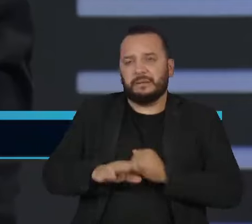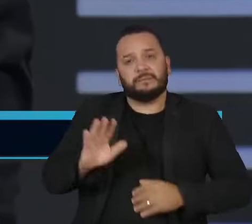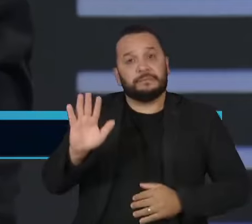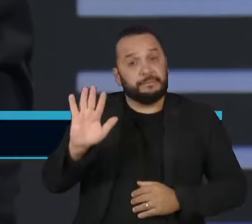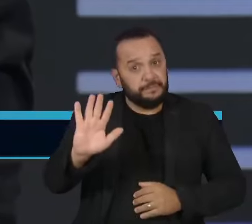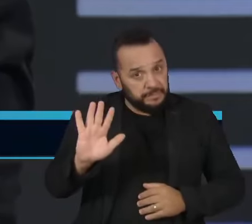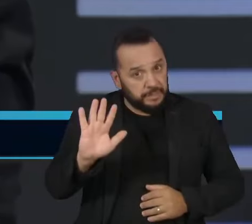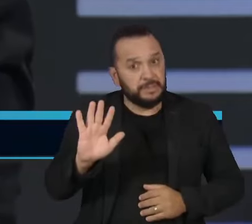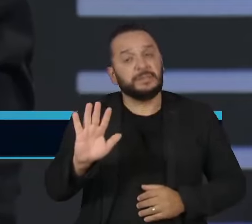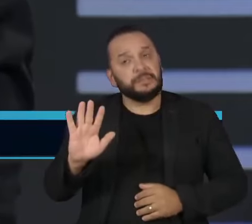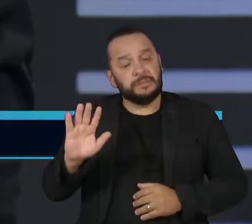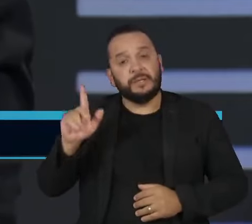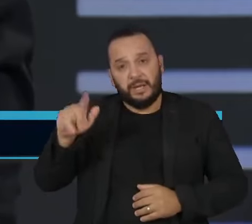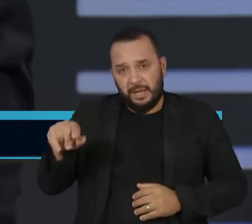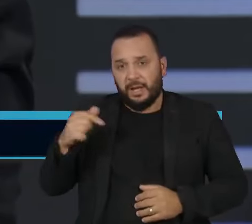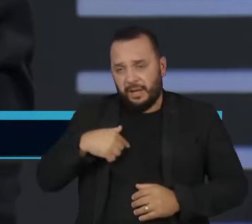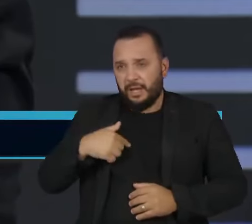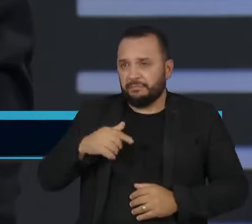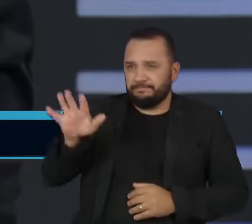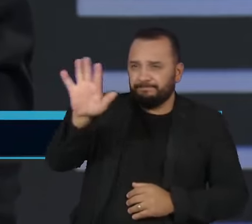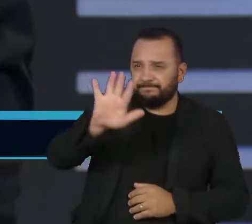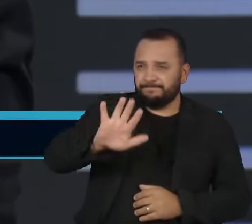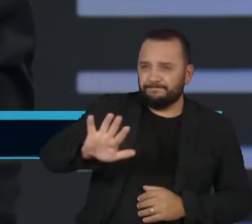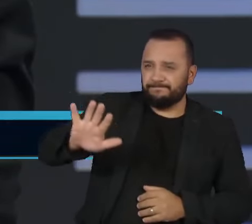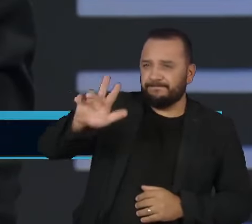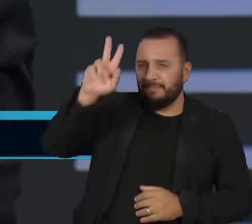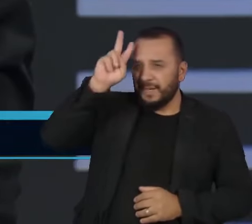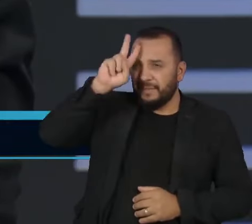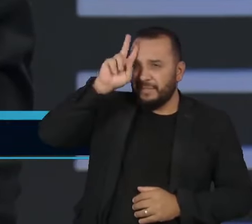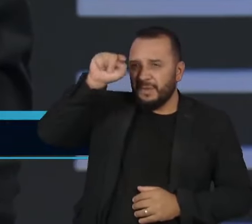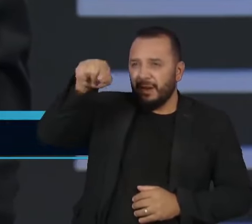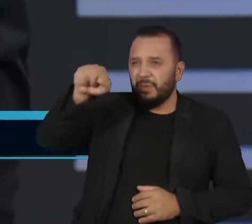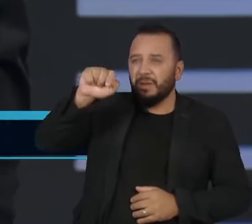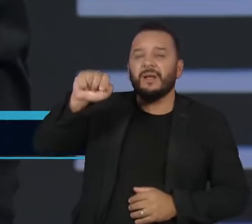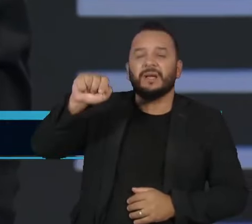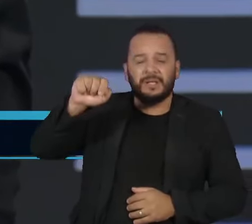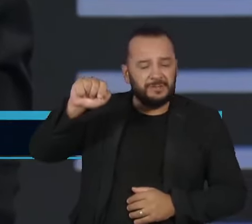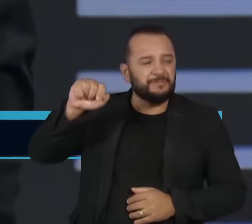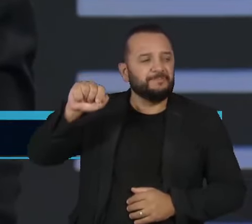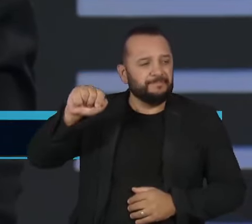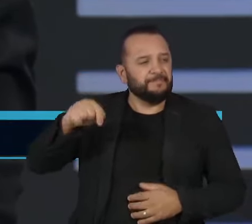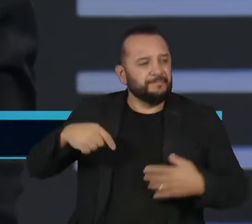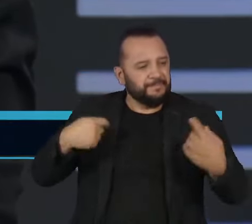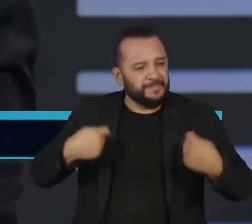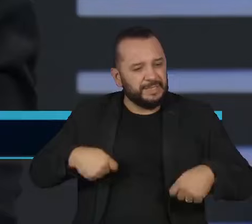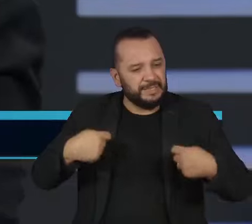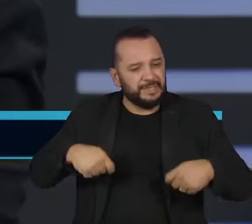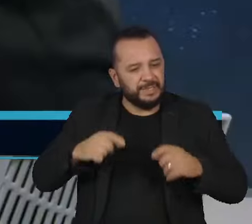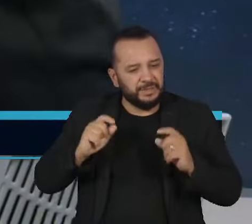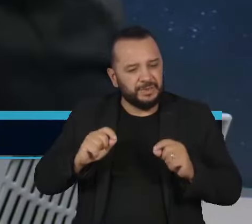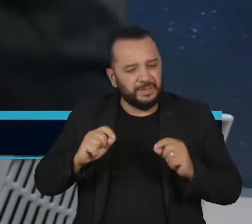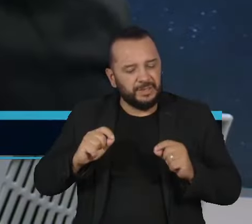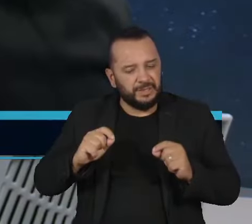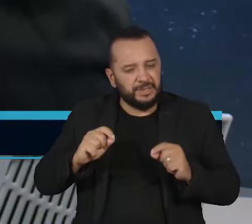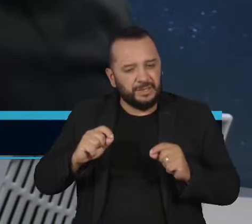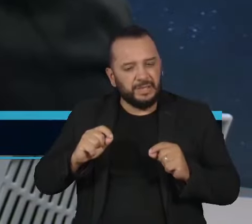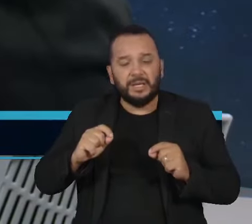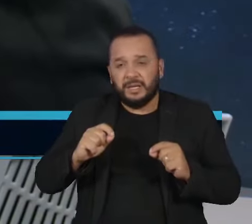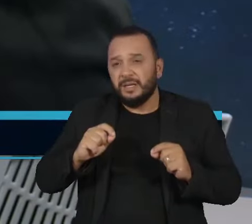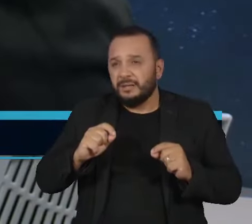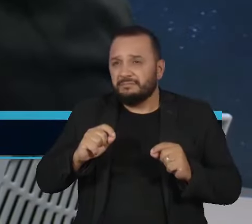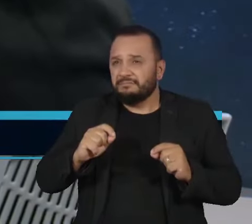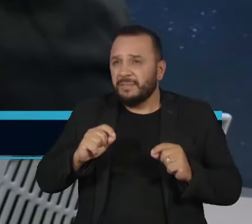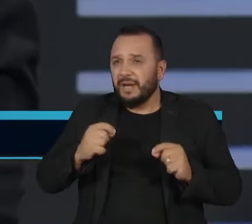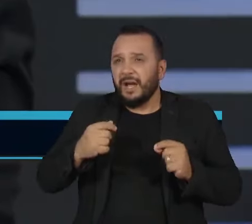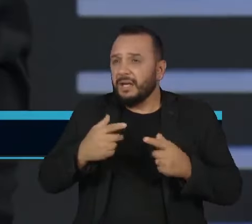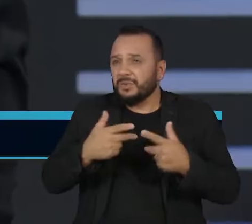Não, acaba ficando um monumento simbólico para guardar um pouco a necessidade da gente e não admitir que as coisas